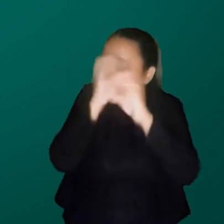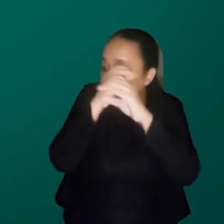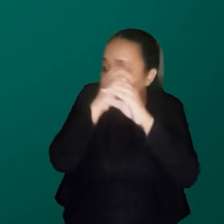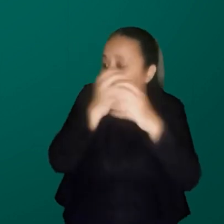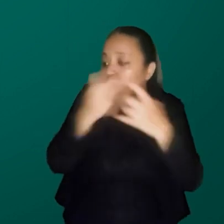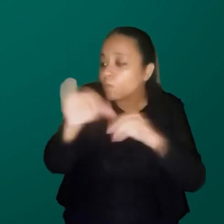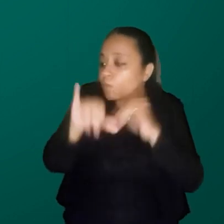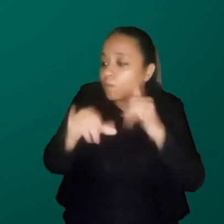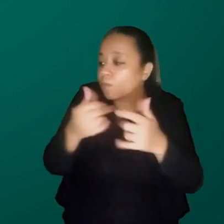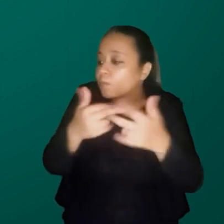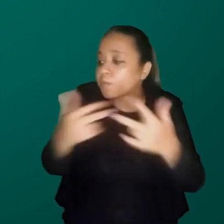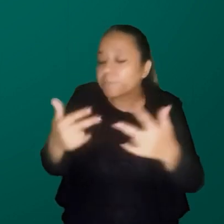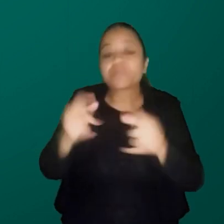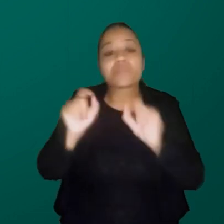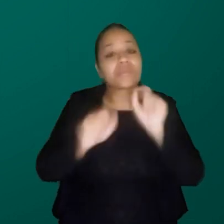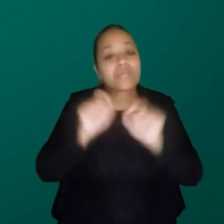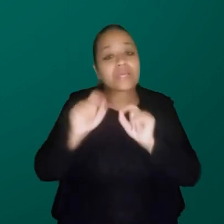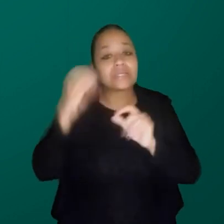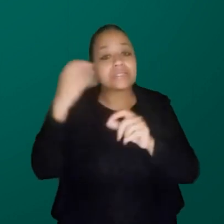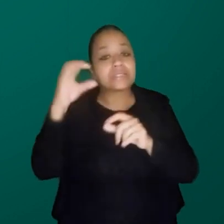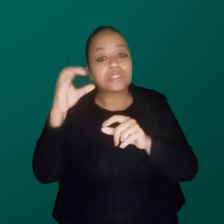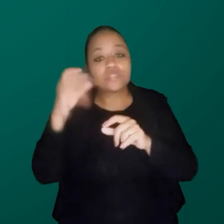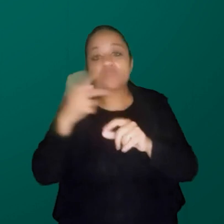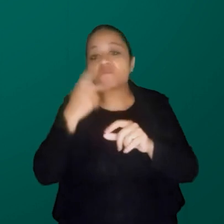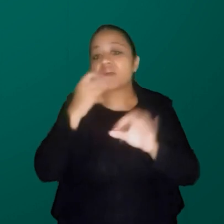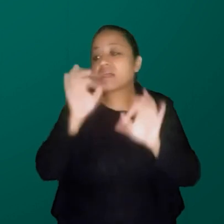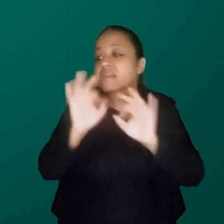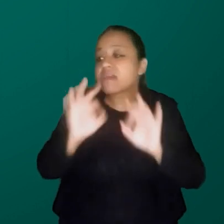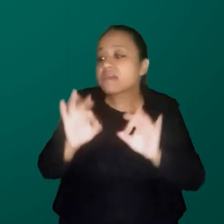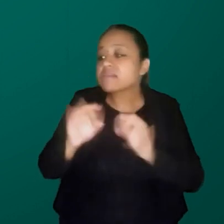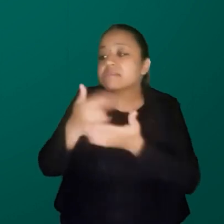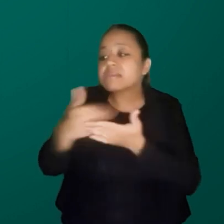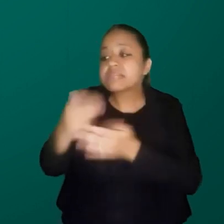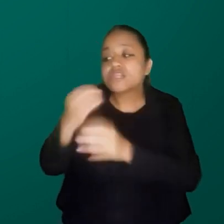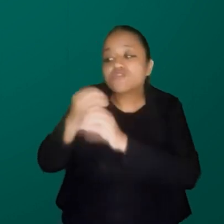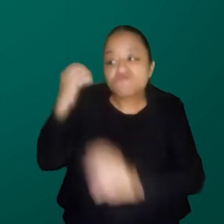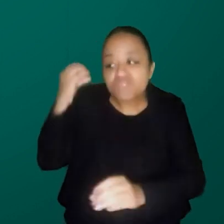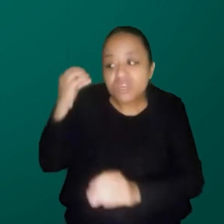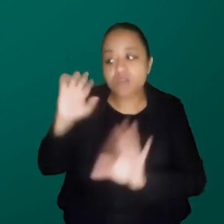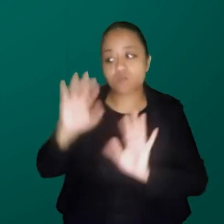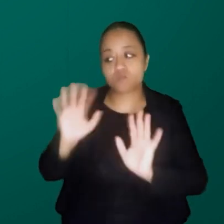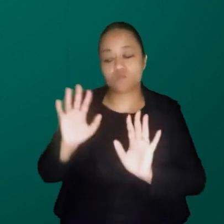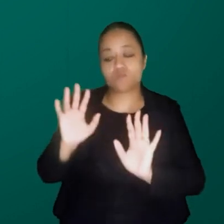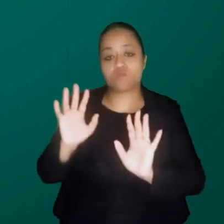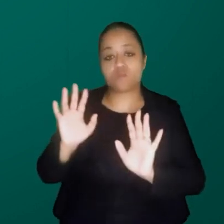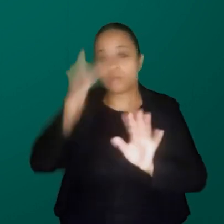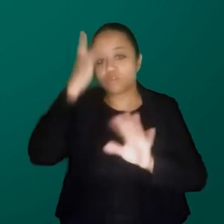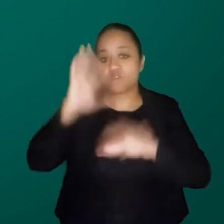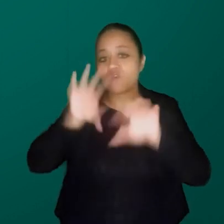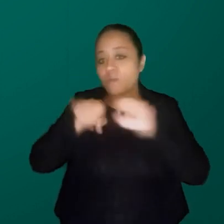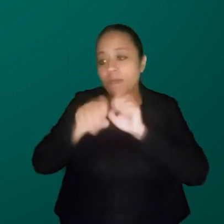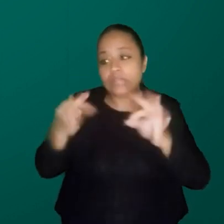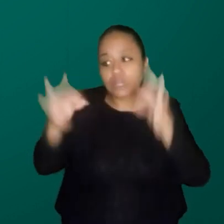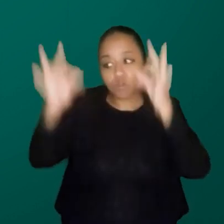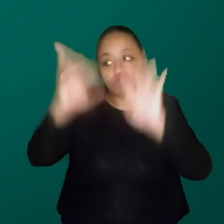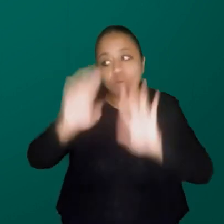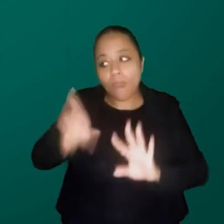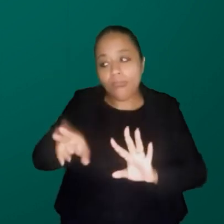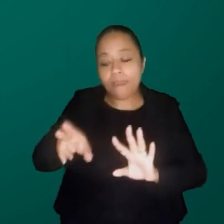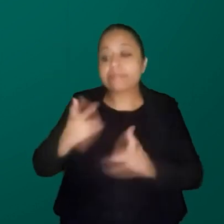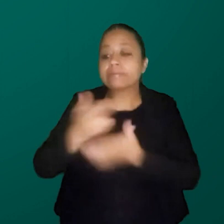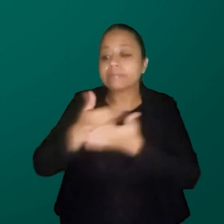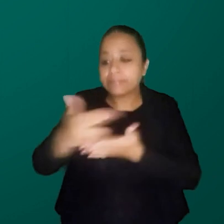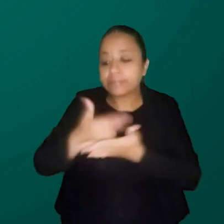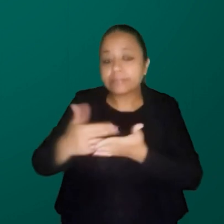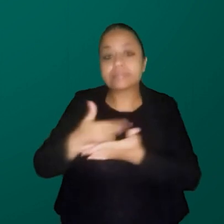mecânico, é cientista, ela não diz se desenhe um engenheiro ou um tecnologista, desenhe um cientista. E todos os